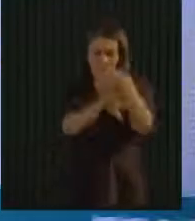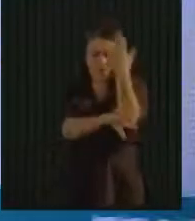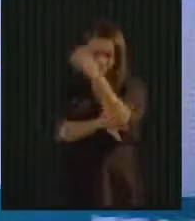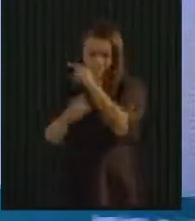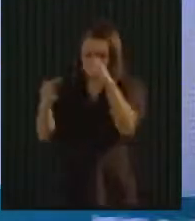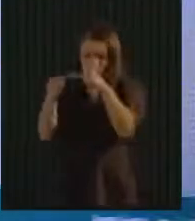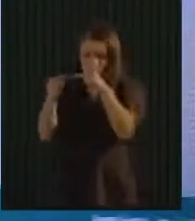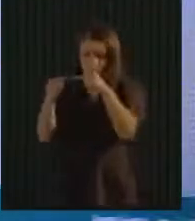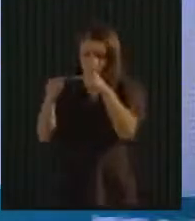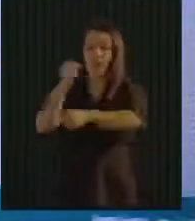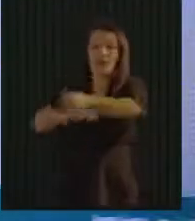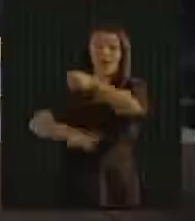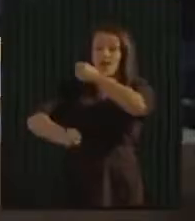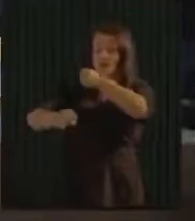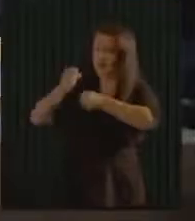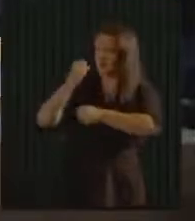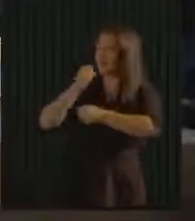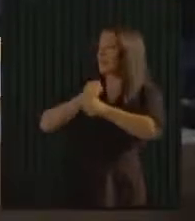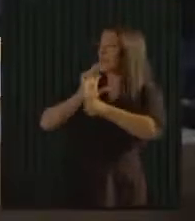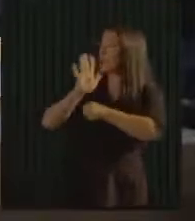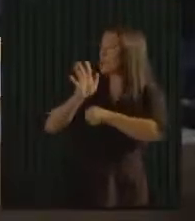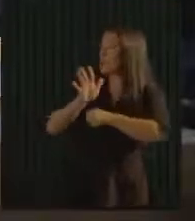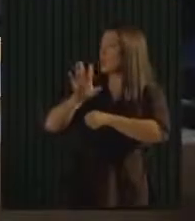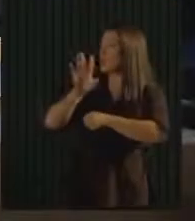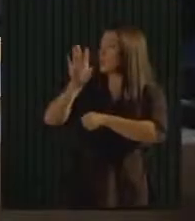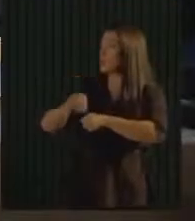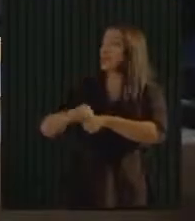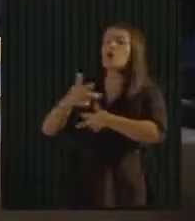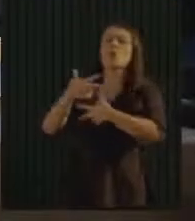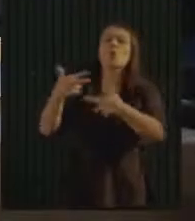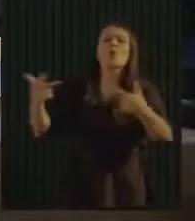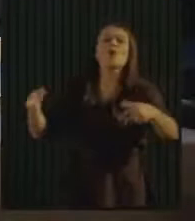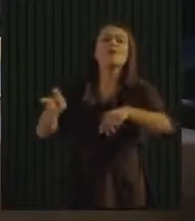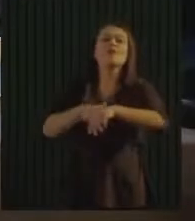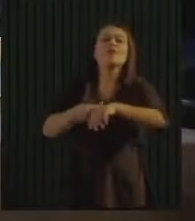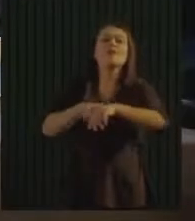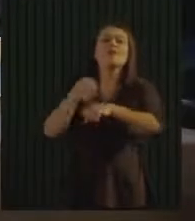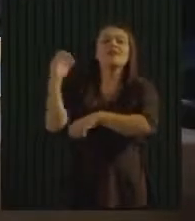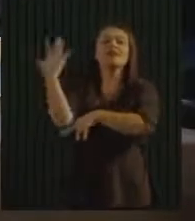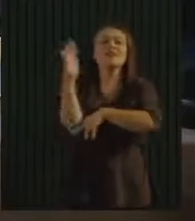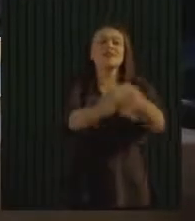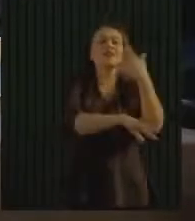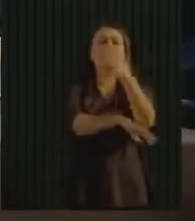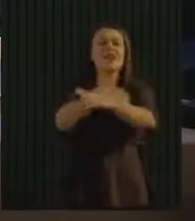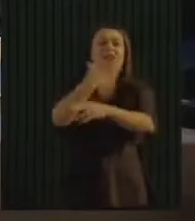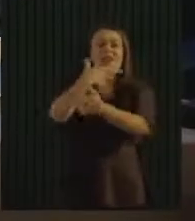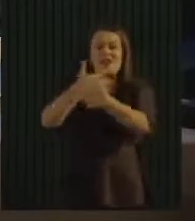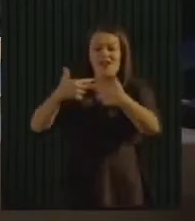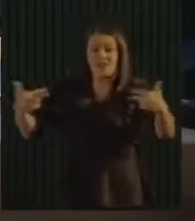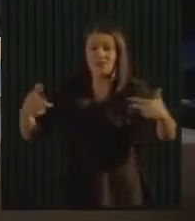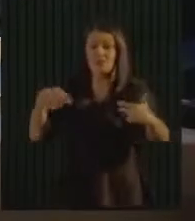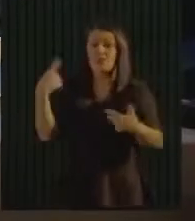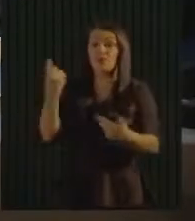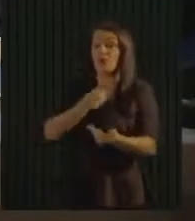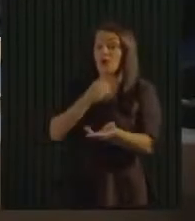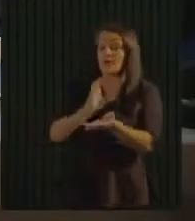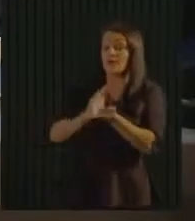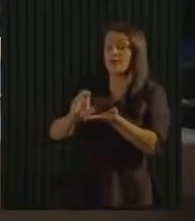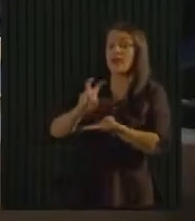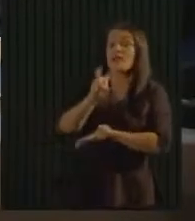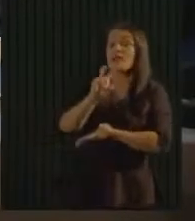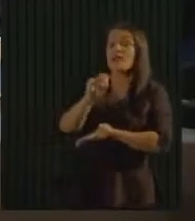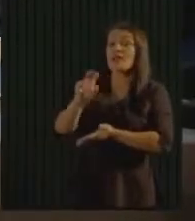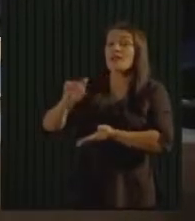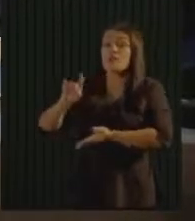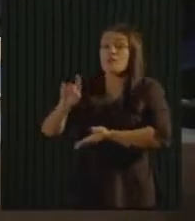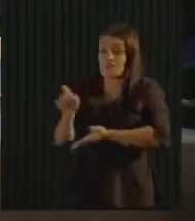passado, gente já começou a coleta seletiva de verdes, porta a porta. Gente, porque a gente investiu 500 mil no